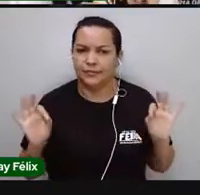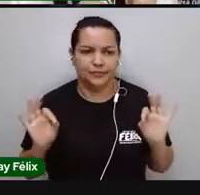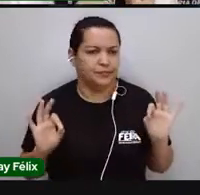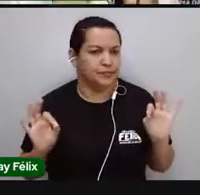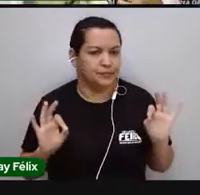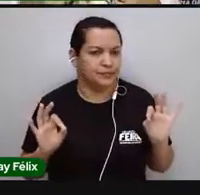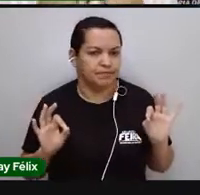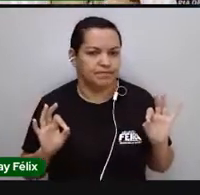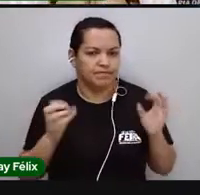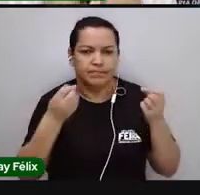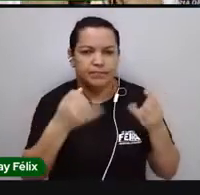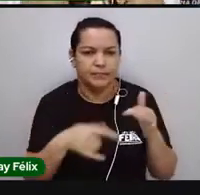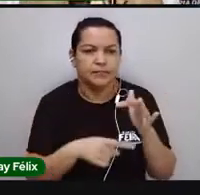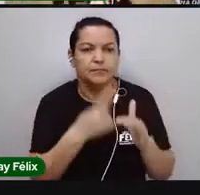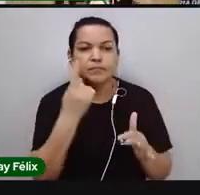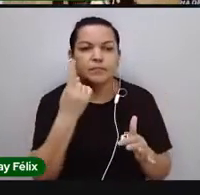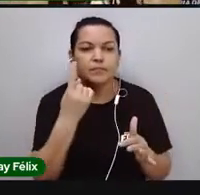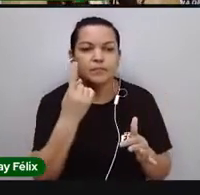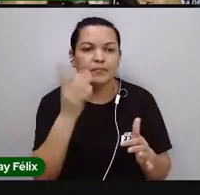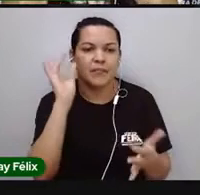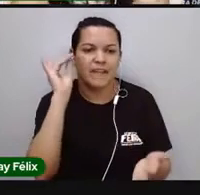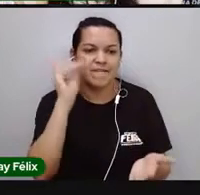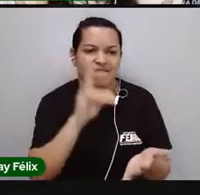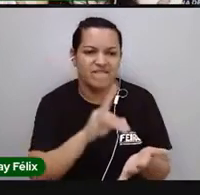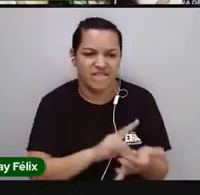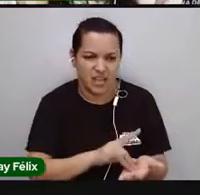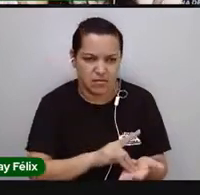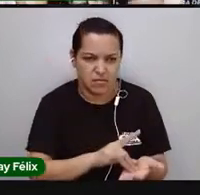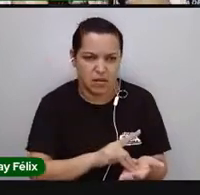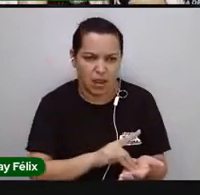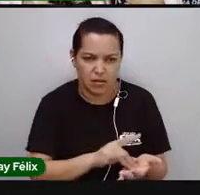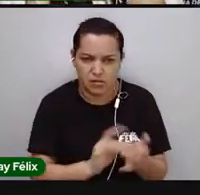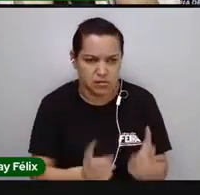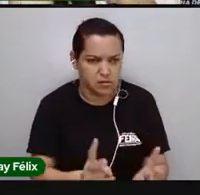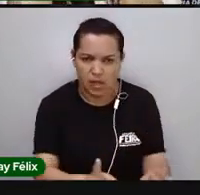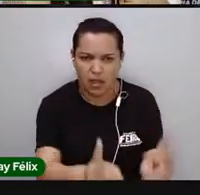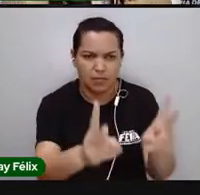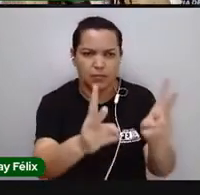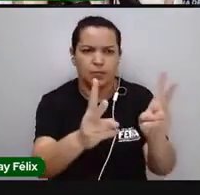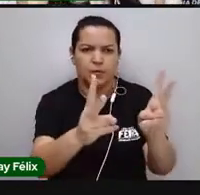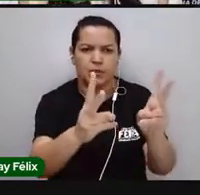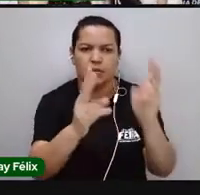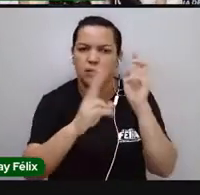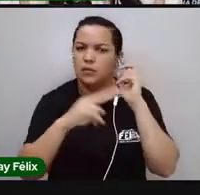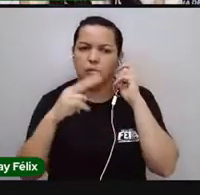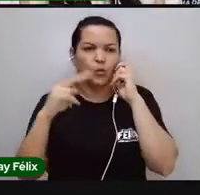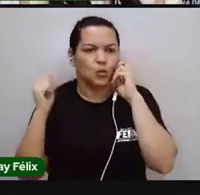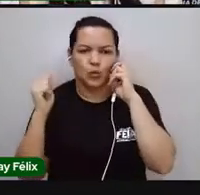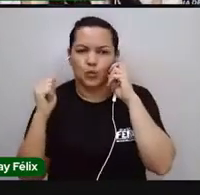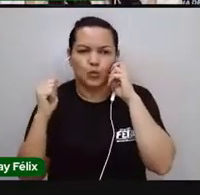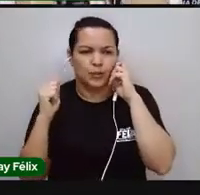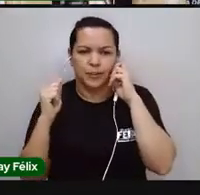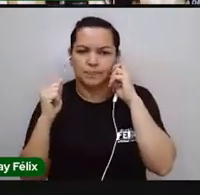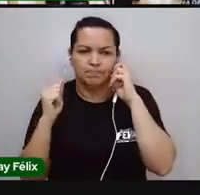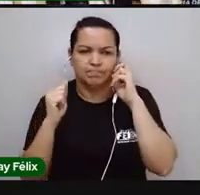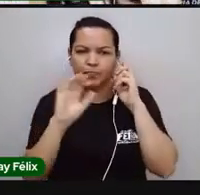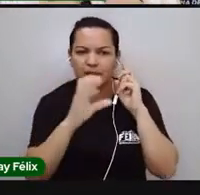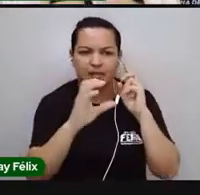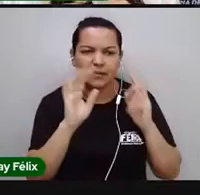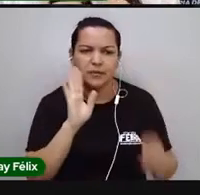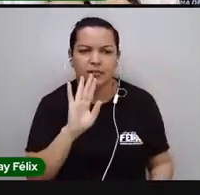primeiro, que não é verdade absoluta. E isso é uma coisa muito legal da ciência.